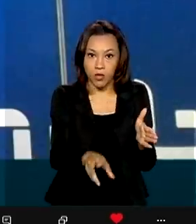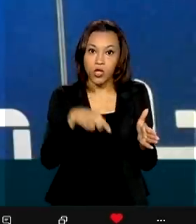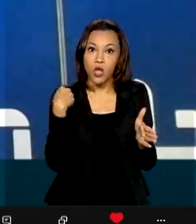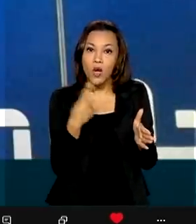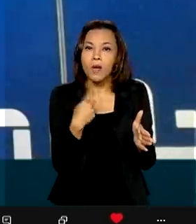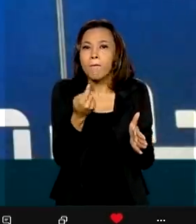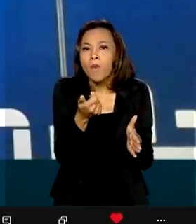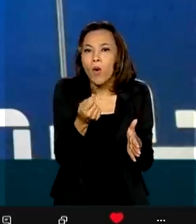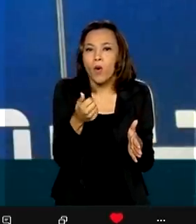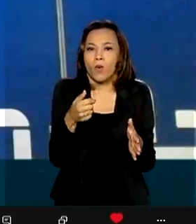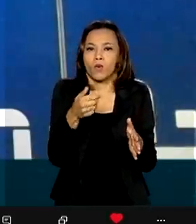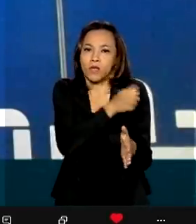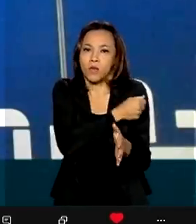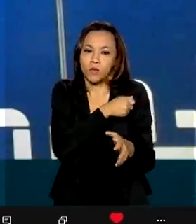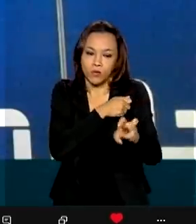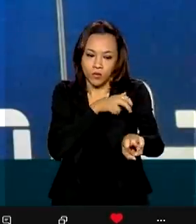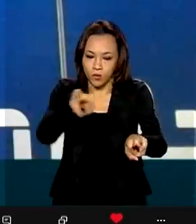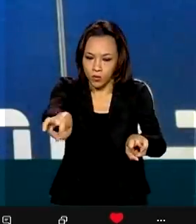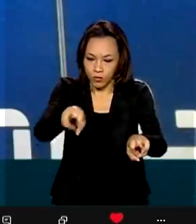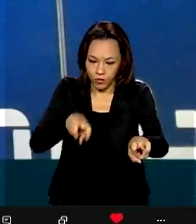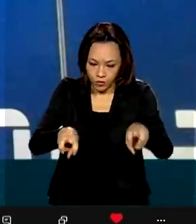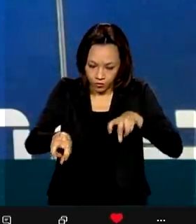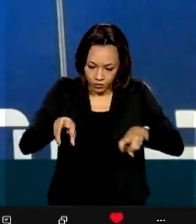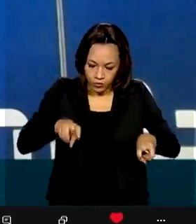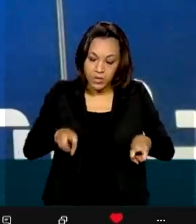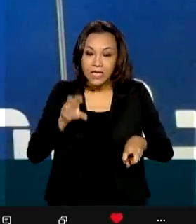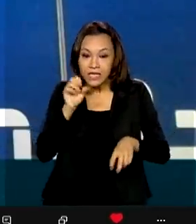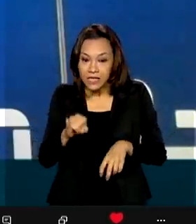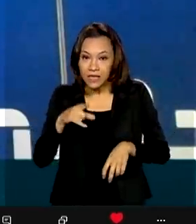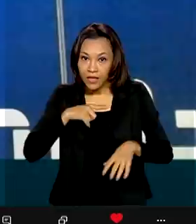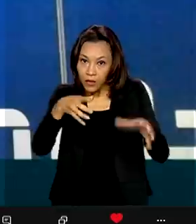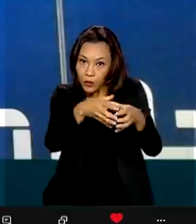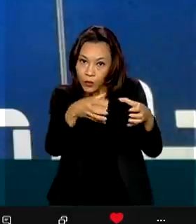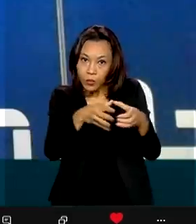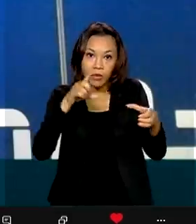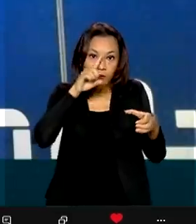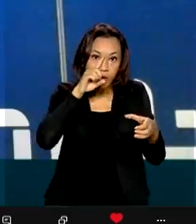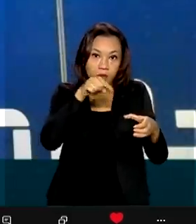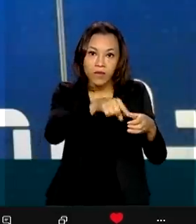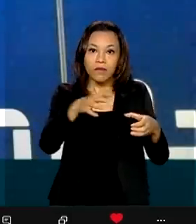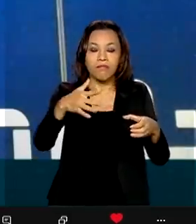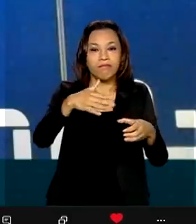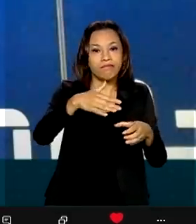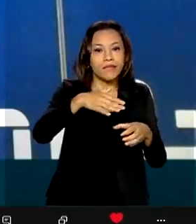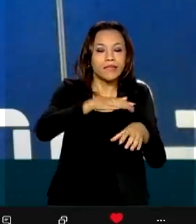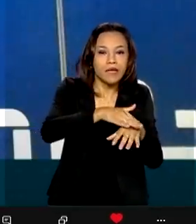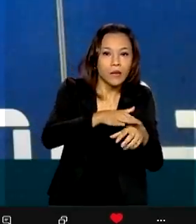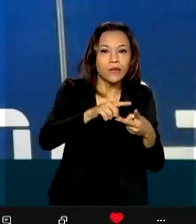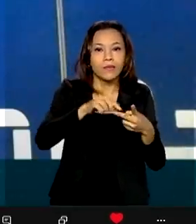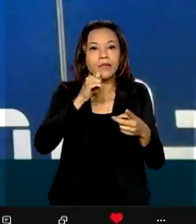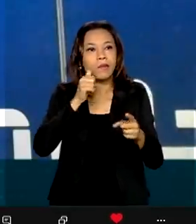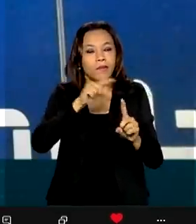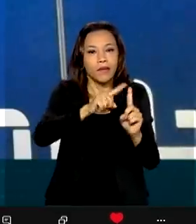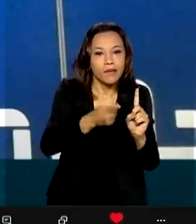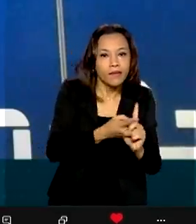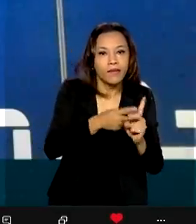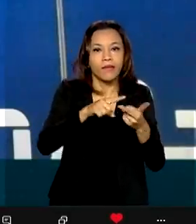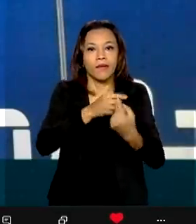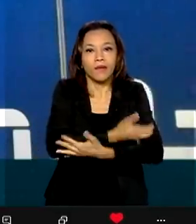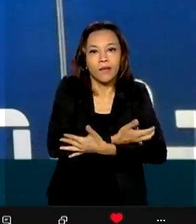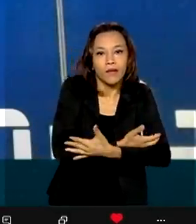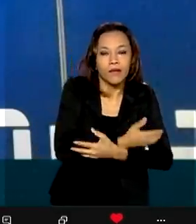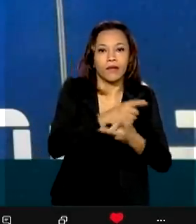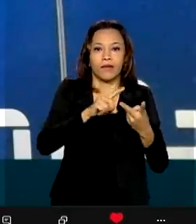pessoas que nós já identificamos que pertencem a grupo de risco, por exemplo, maioridade, gestante, lactante, nós